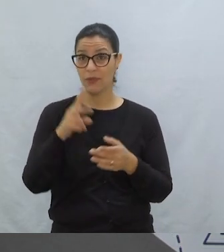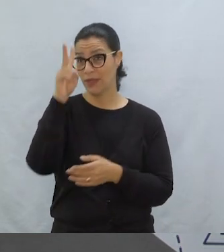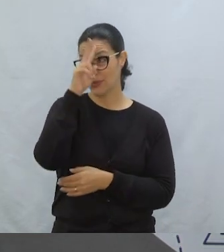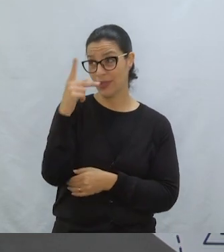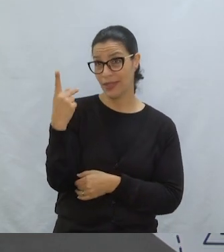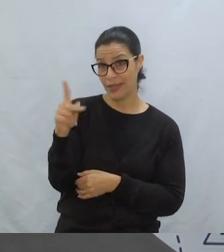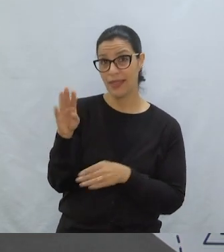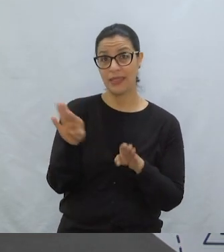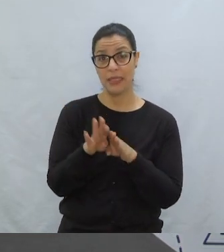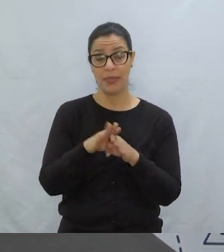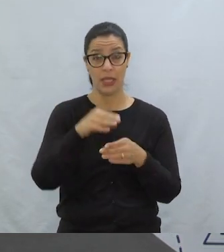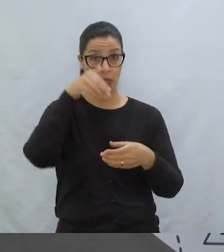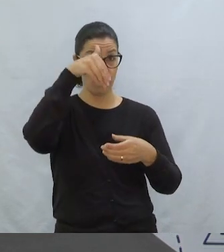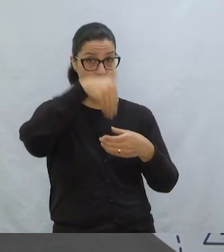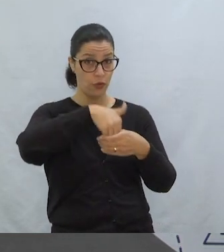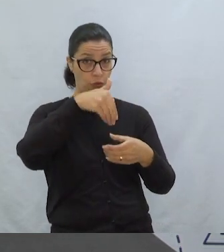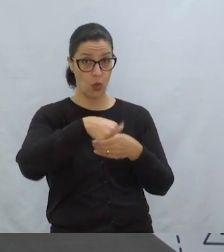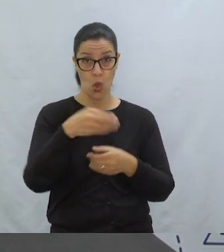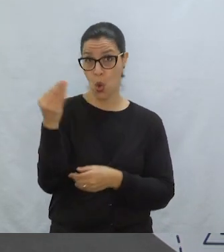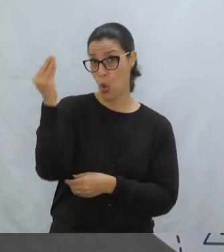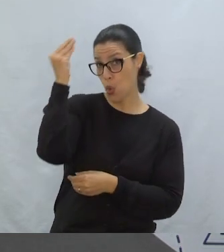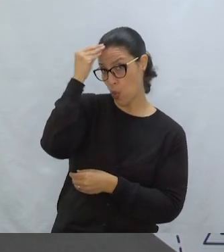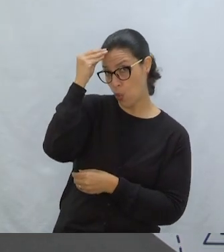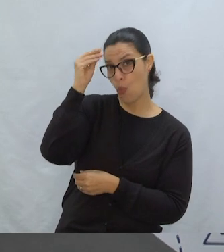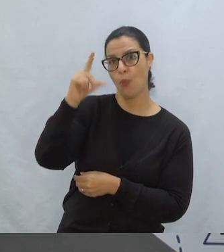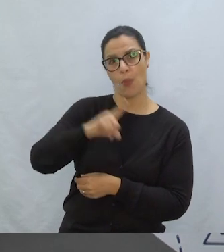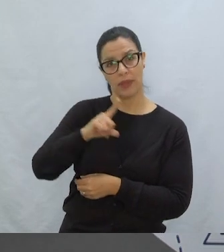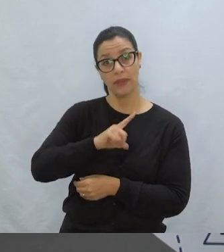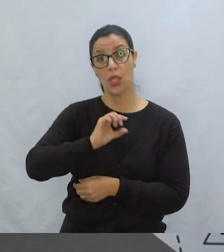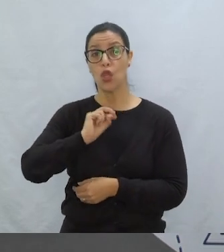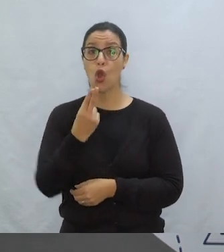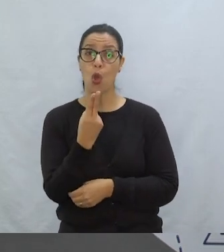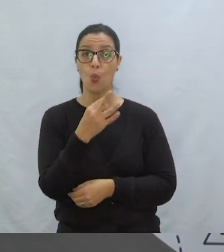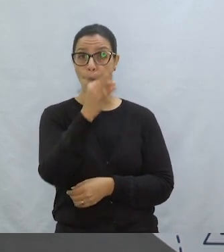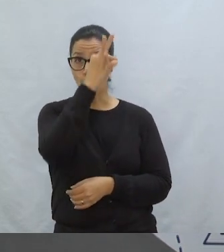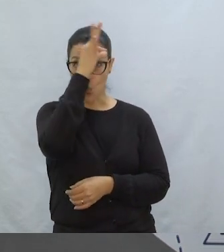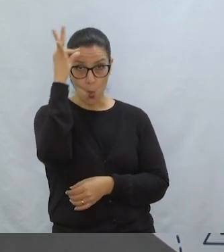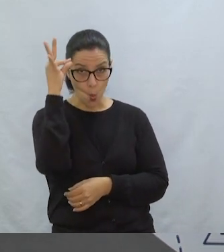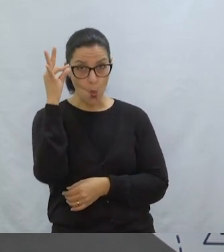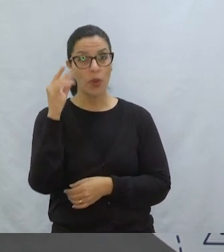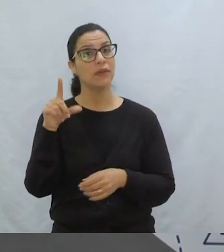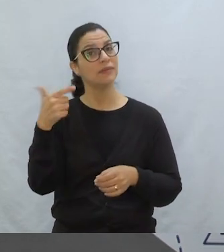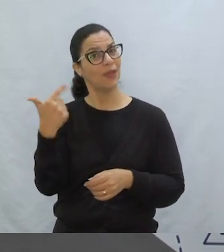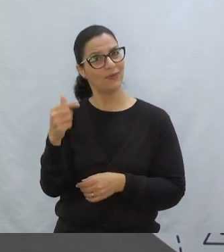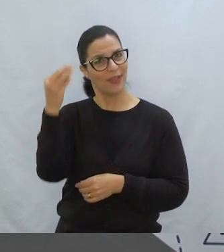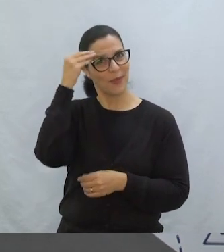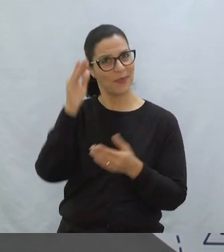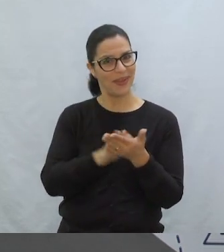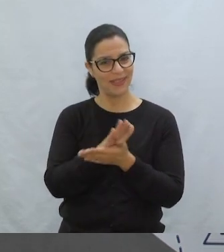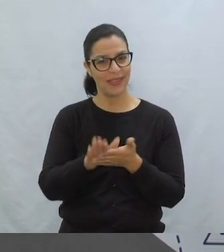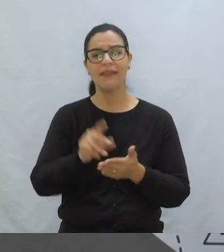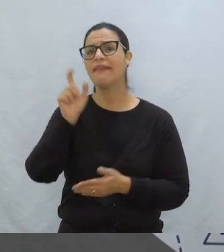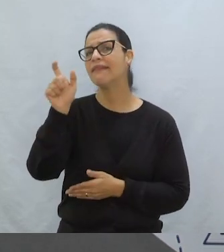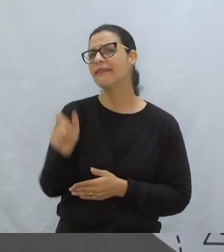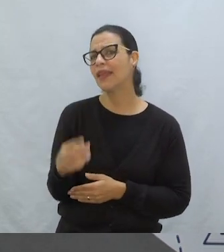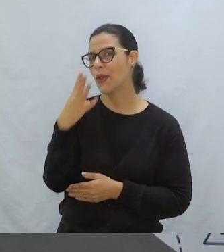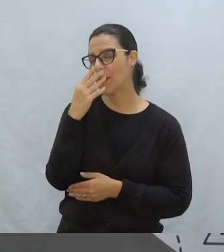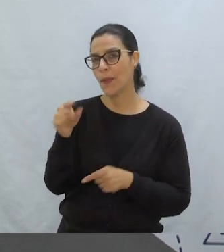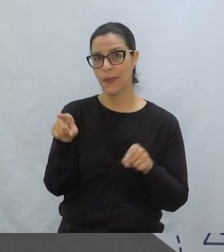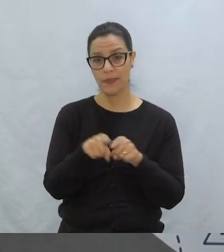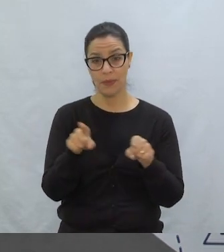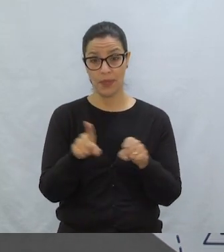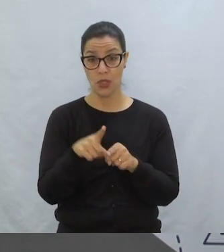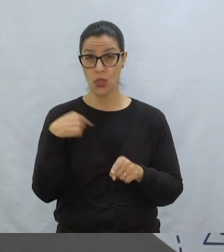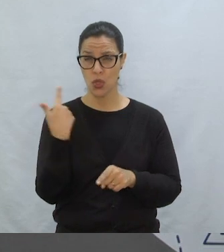deles Lá da história deles Para culpado ou inocente A gente já teve participação Também para saber Quem era este lobo aqui